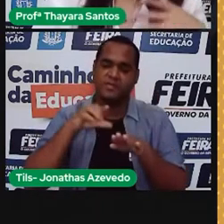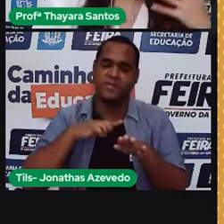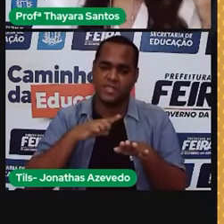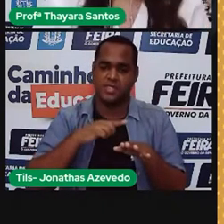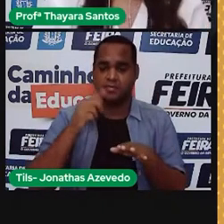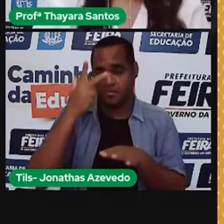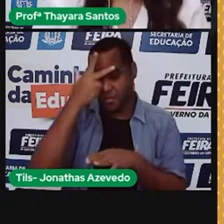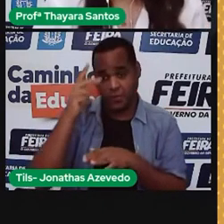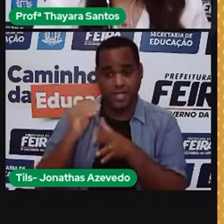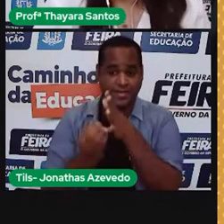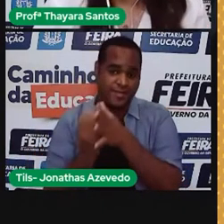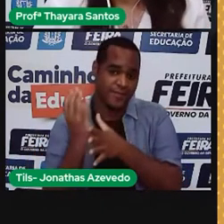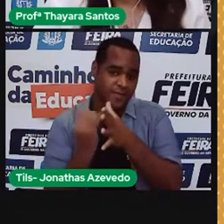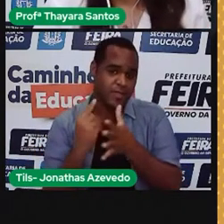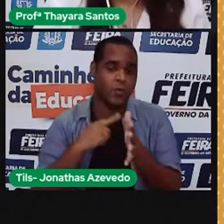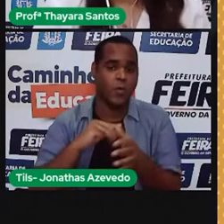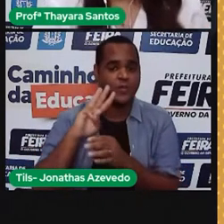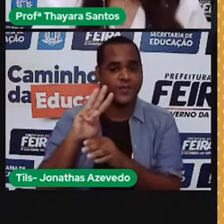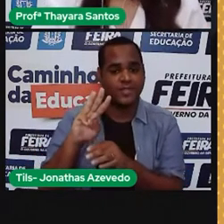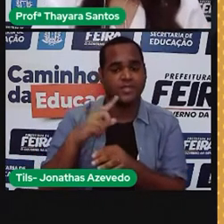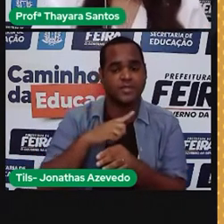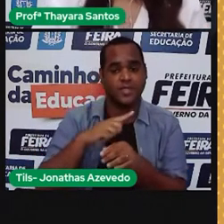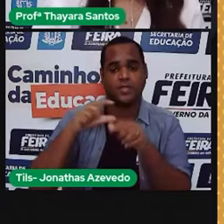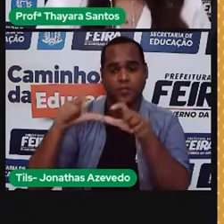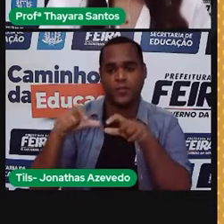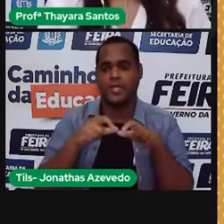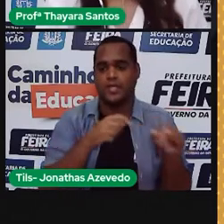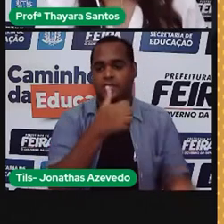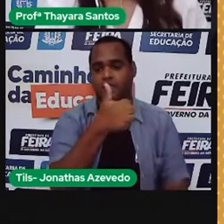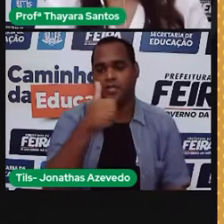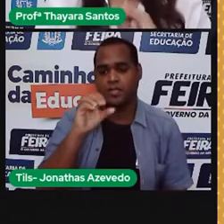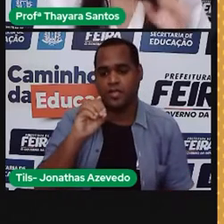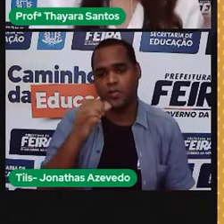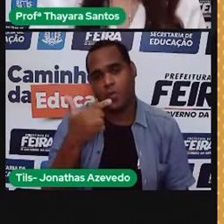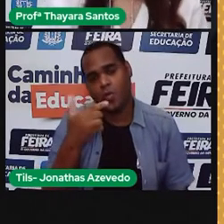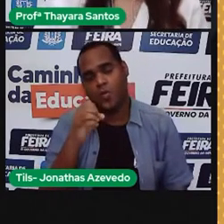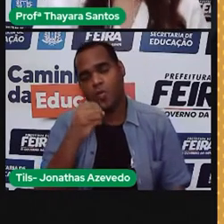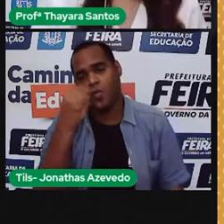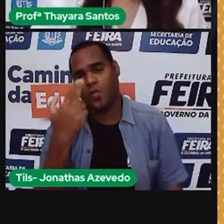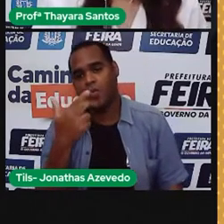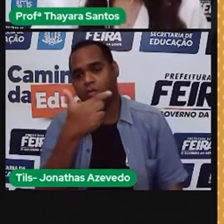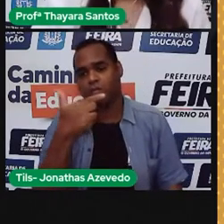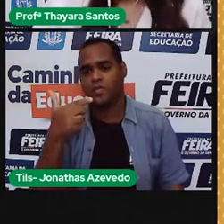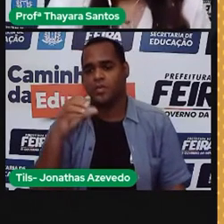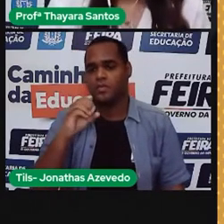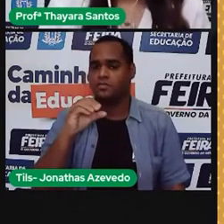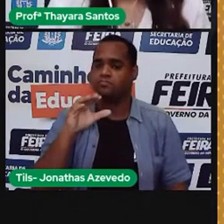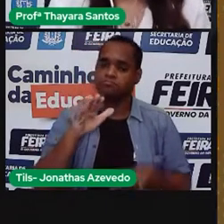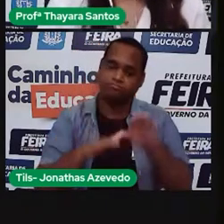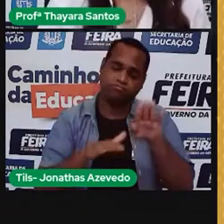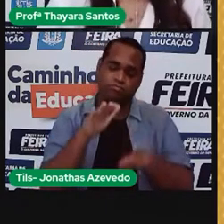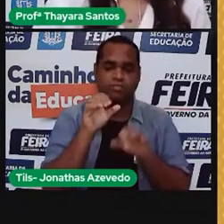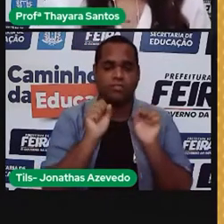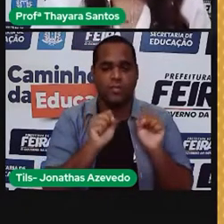fabricante, depende da voltagem daquele lugar, se é 110 ou 220. Então, isso daqui vai variar.